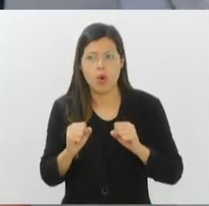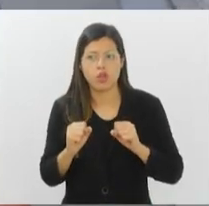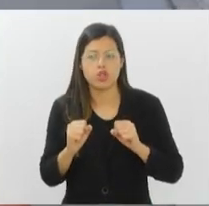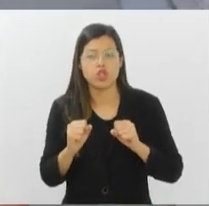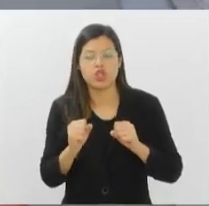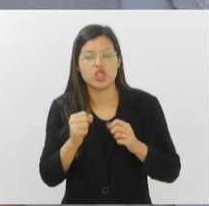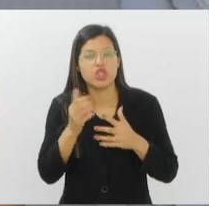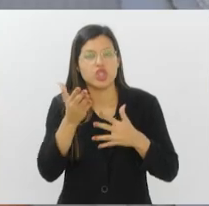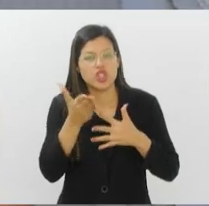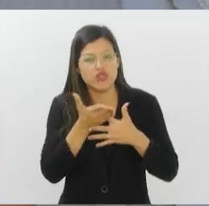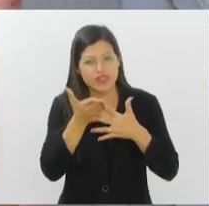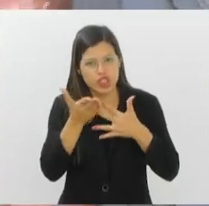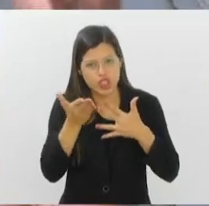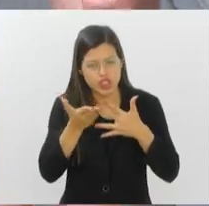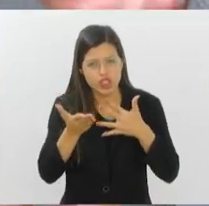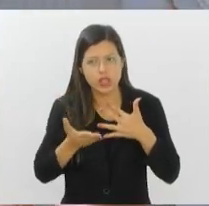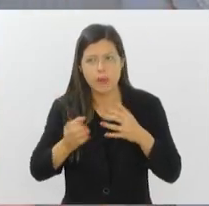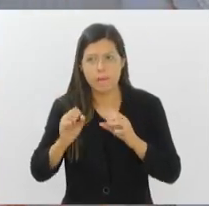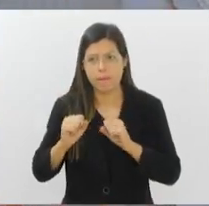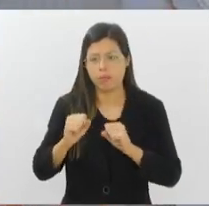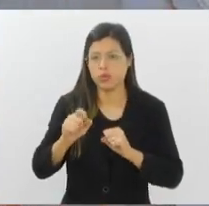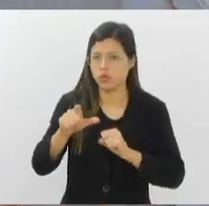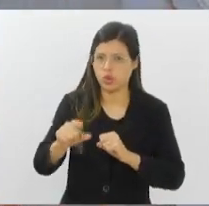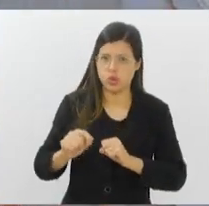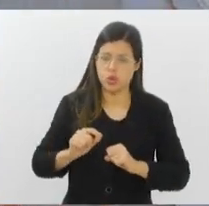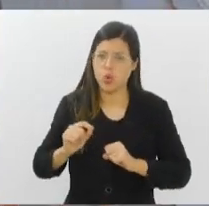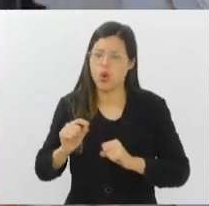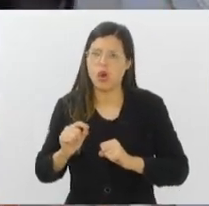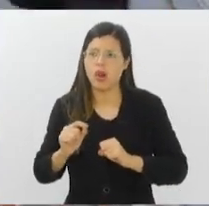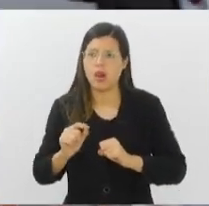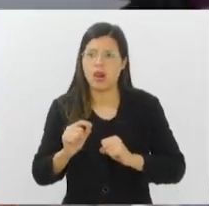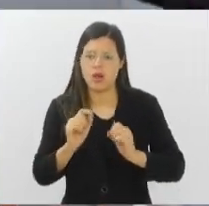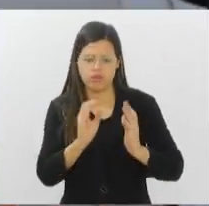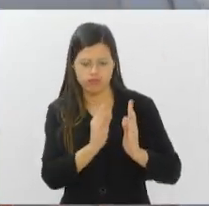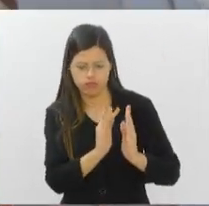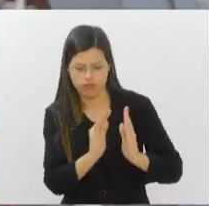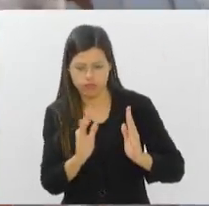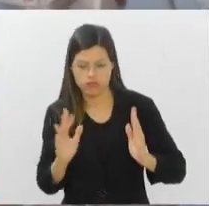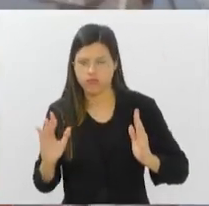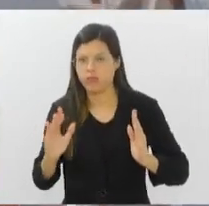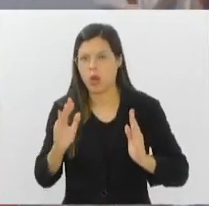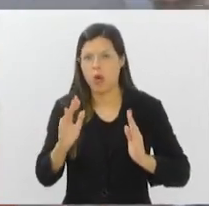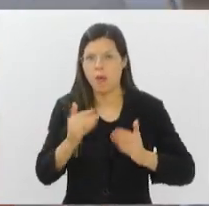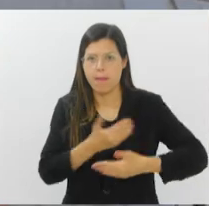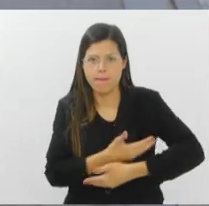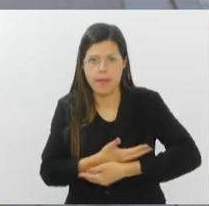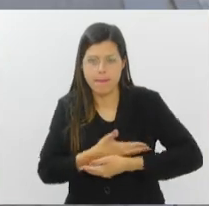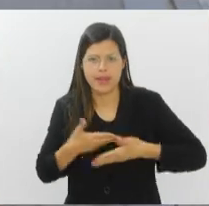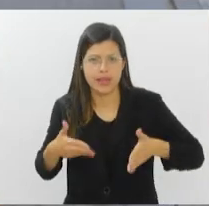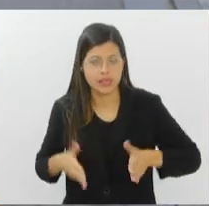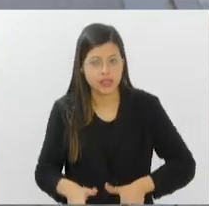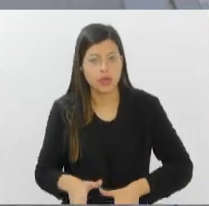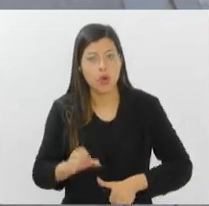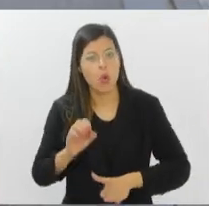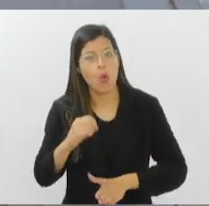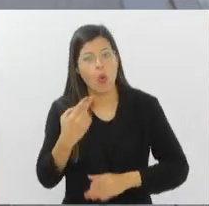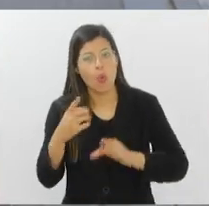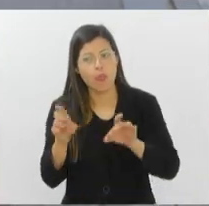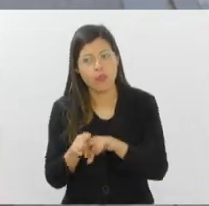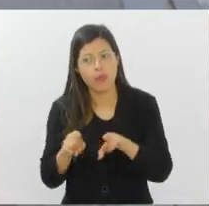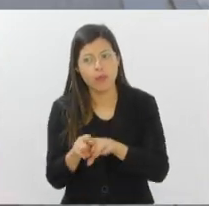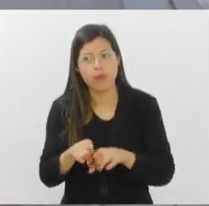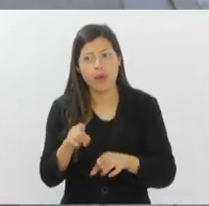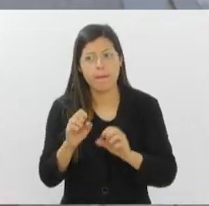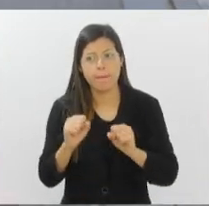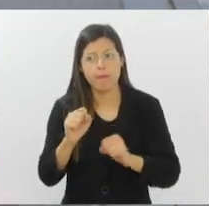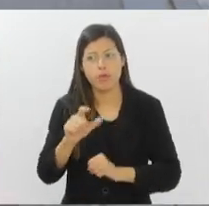paternidade. Ou ele pode escolher um período, assim que o bebê nascer, ou ele pode também escolher